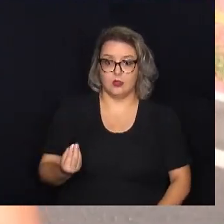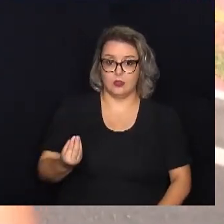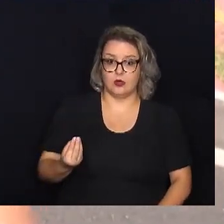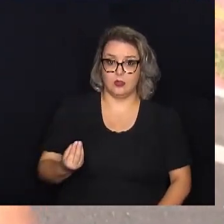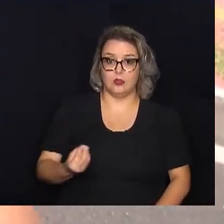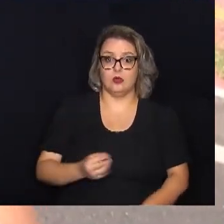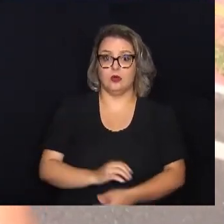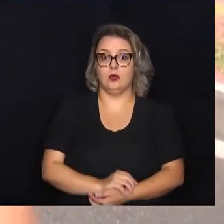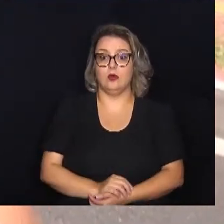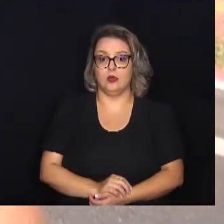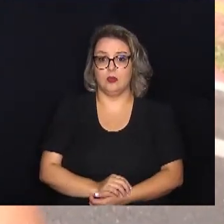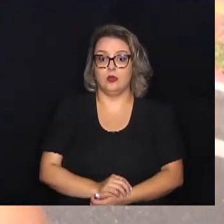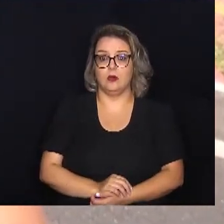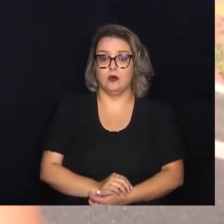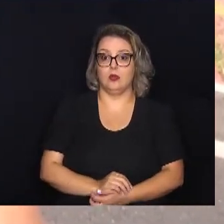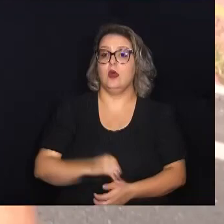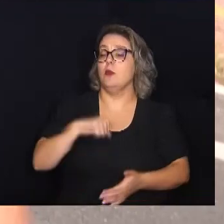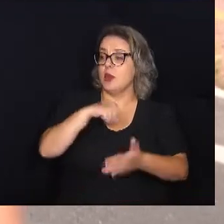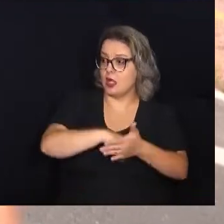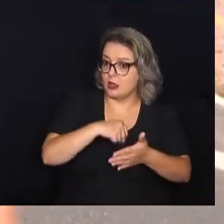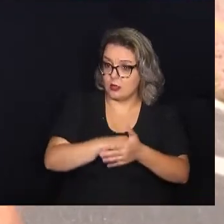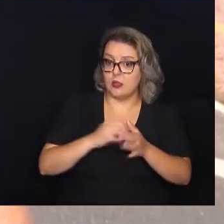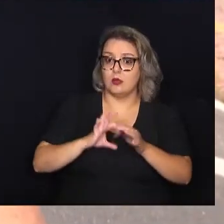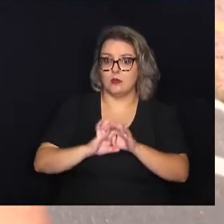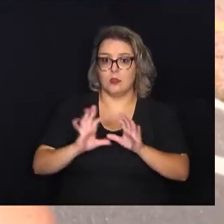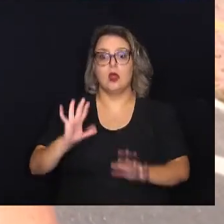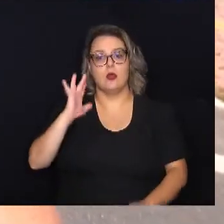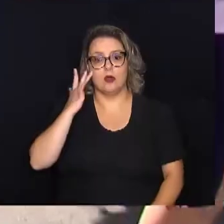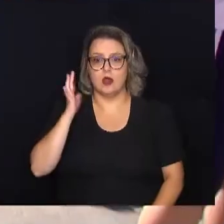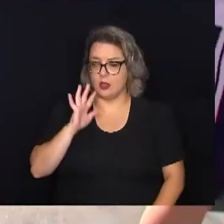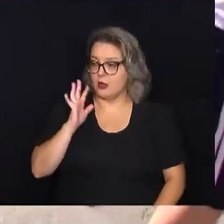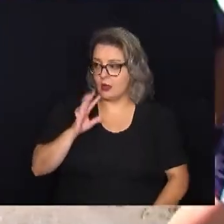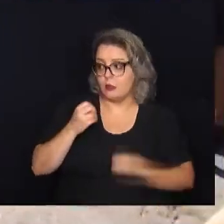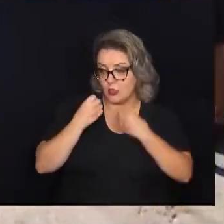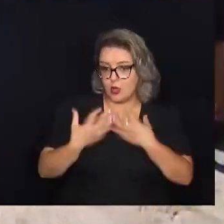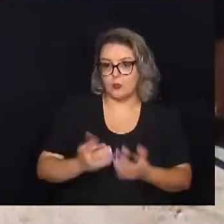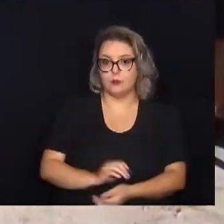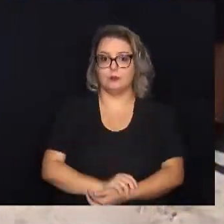caras que lutaram para a liberdade. Eu acho legal, acho muito bom.